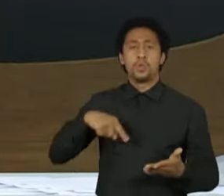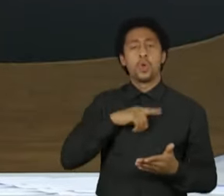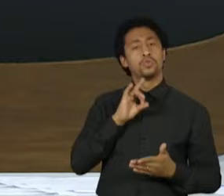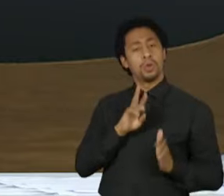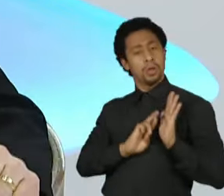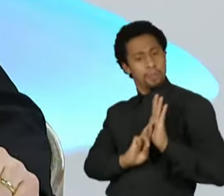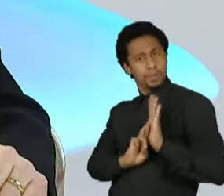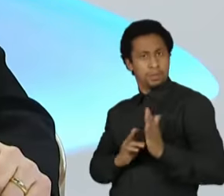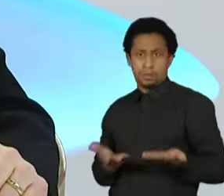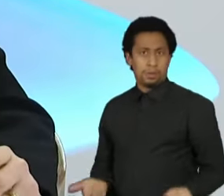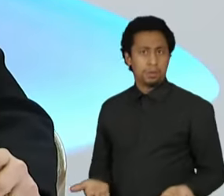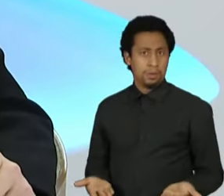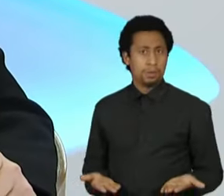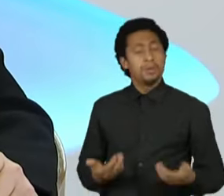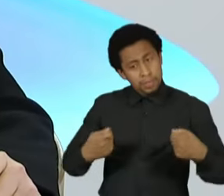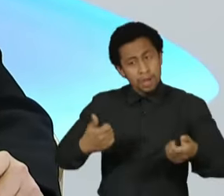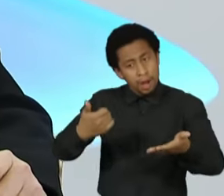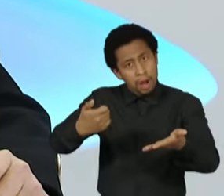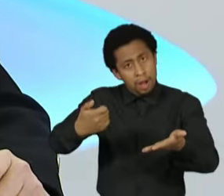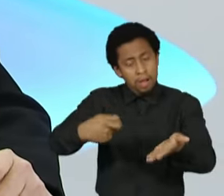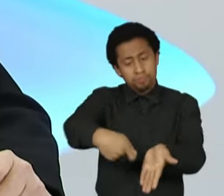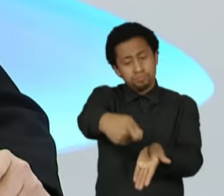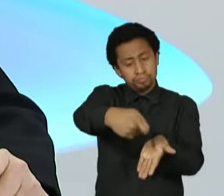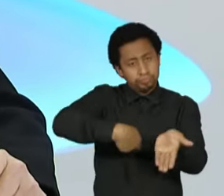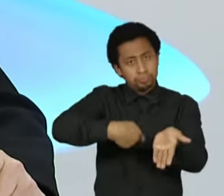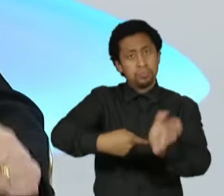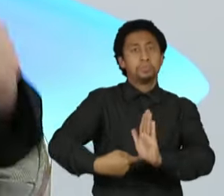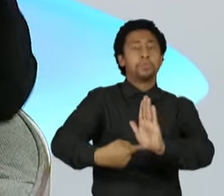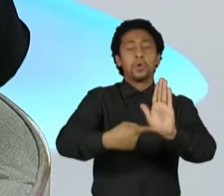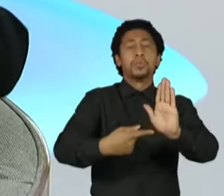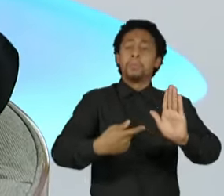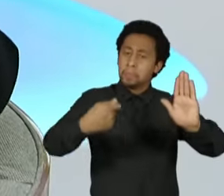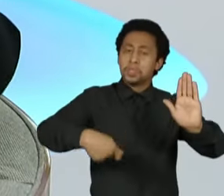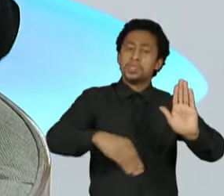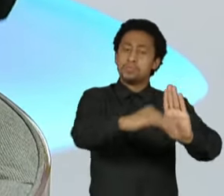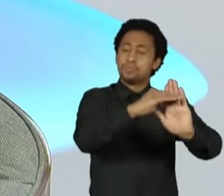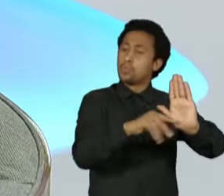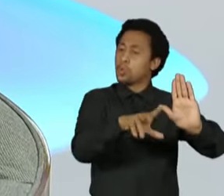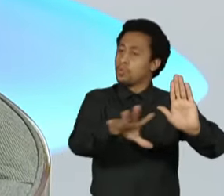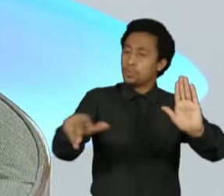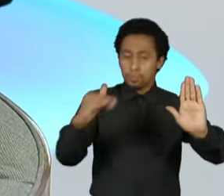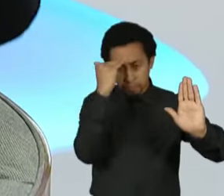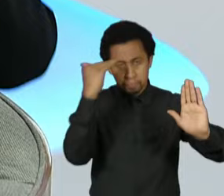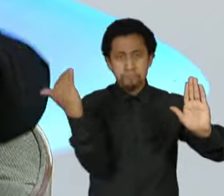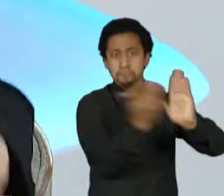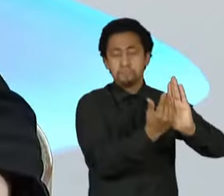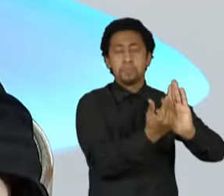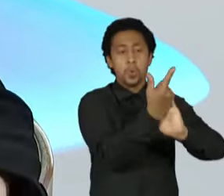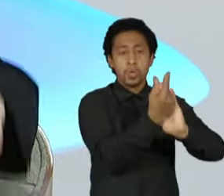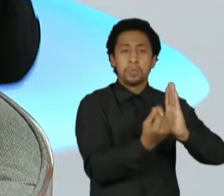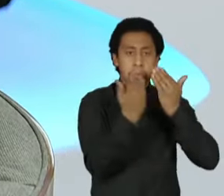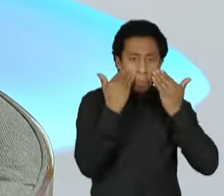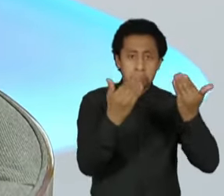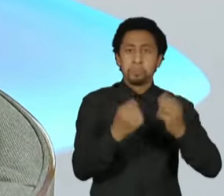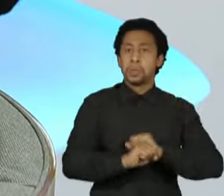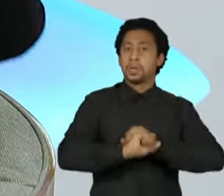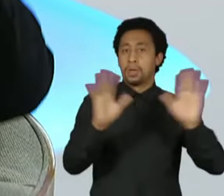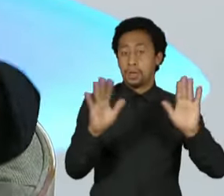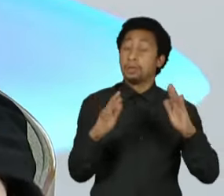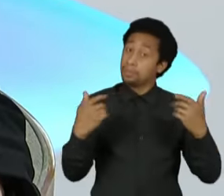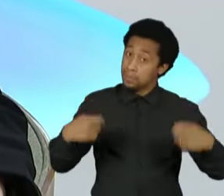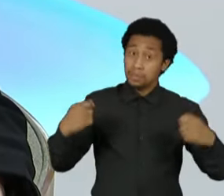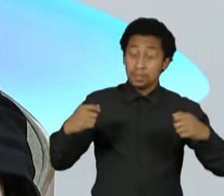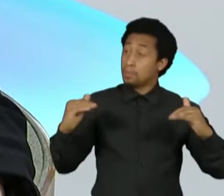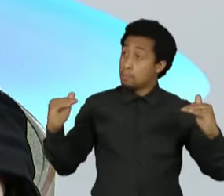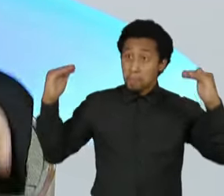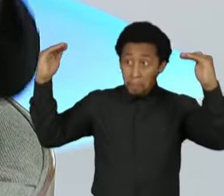A partir do momento que você der transparência, Vera, você vai provar que dentro do Congresso Nacional hoje você tem hierarquia de parlamentares, de primeiro, segundo